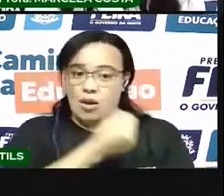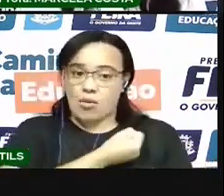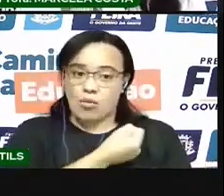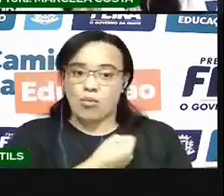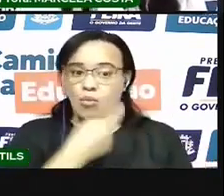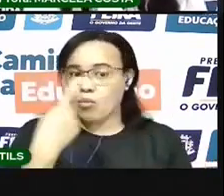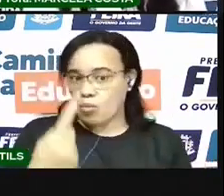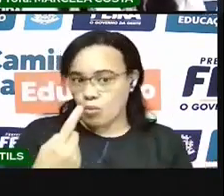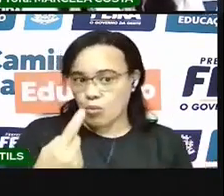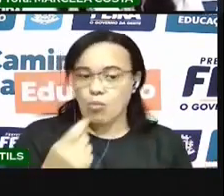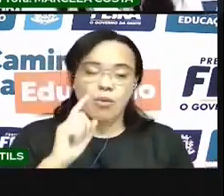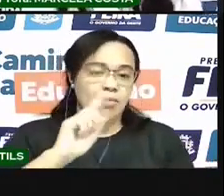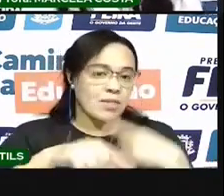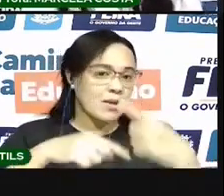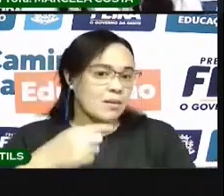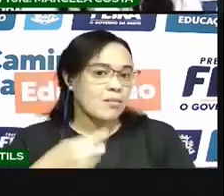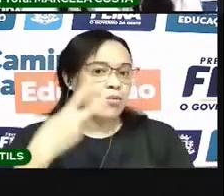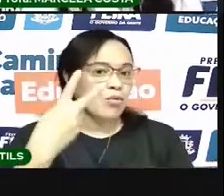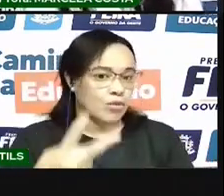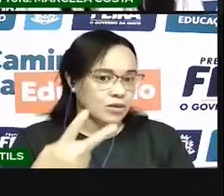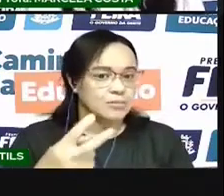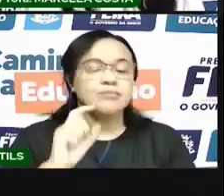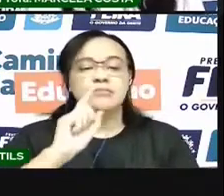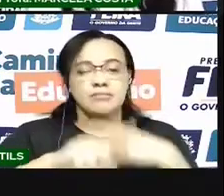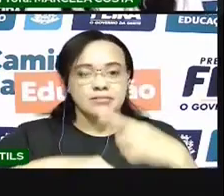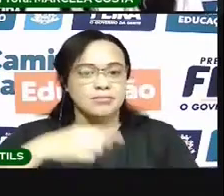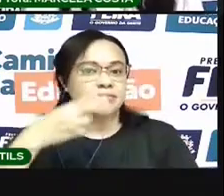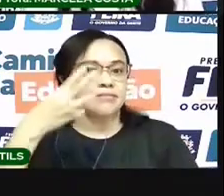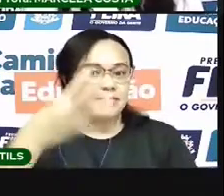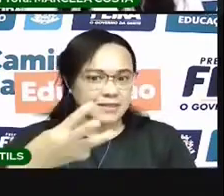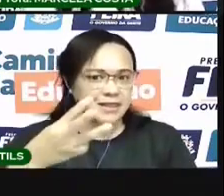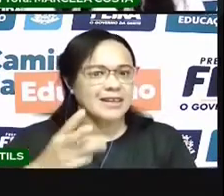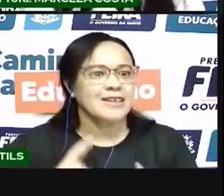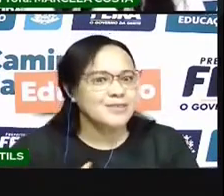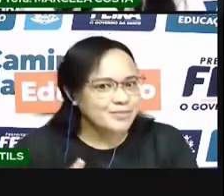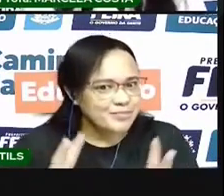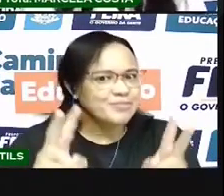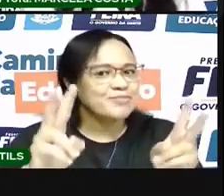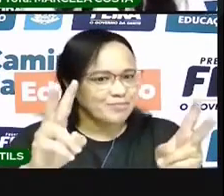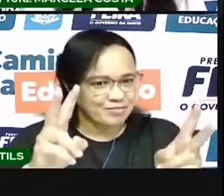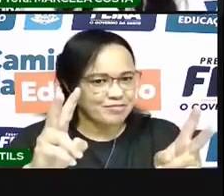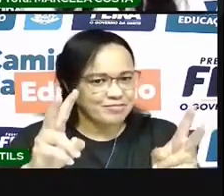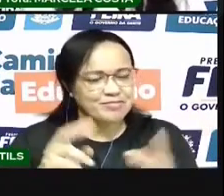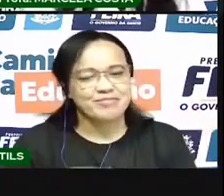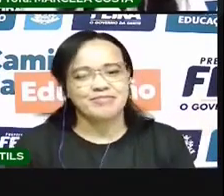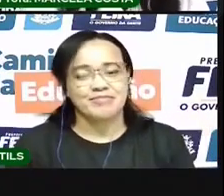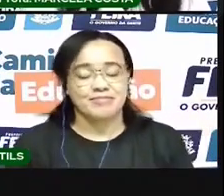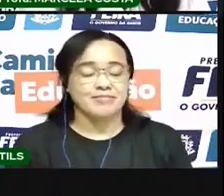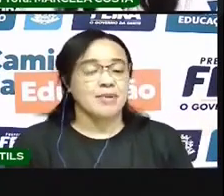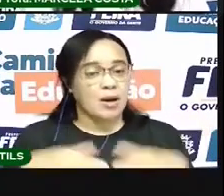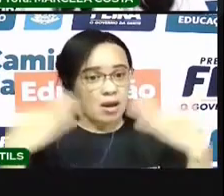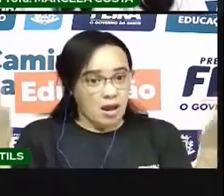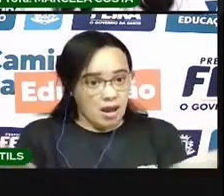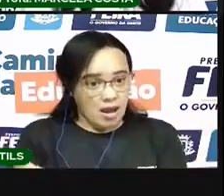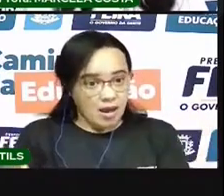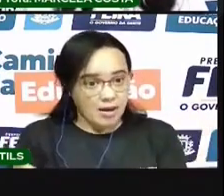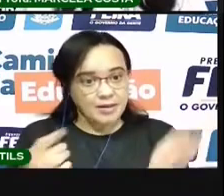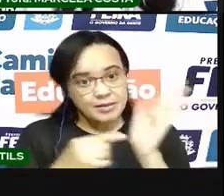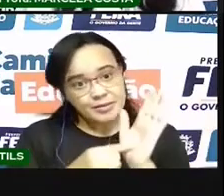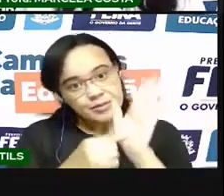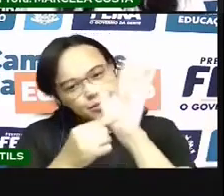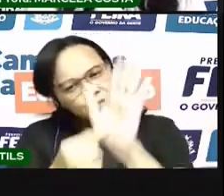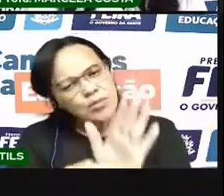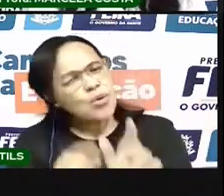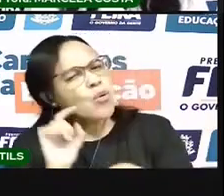do outro. Obedecendo uma sequência. Muito bem. Agora eu vou mostrar pra